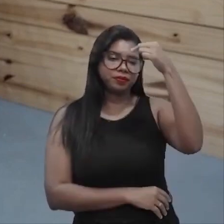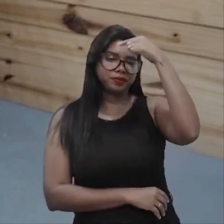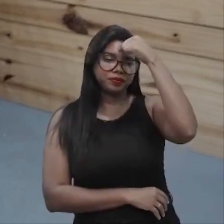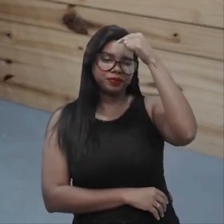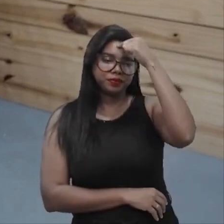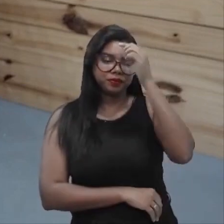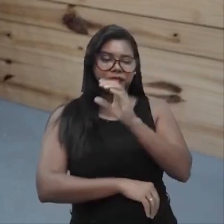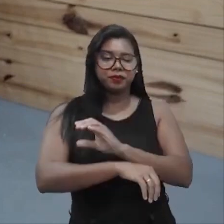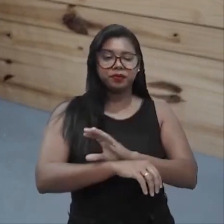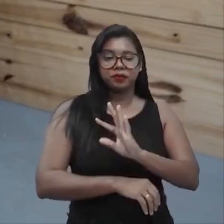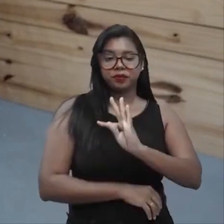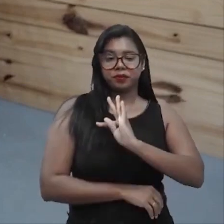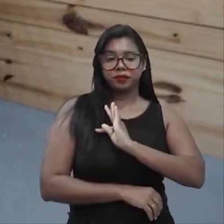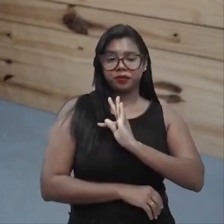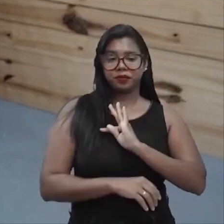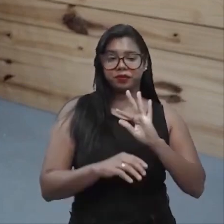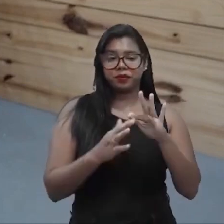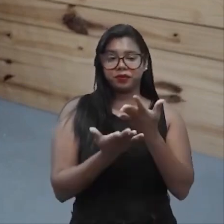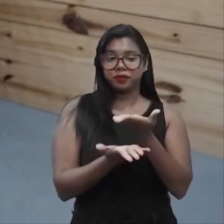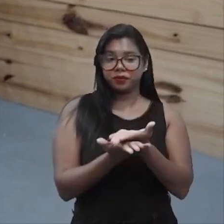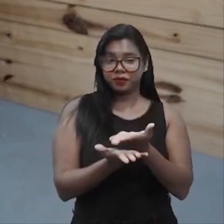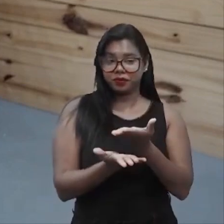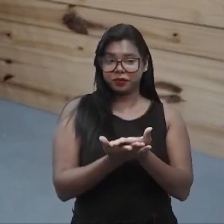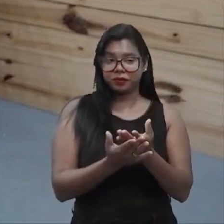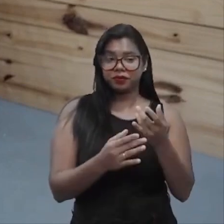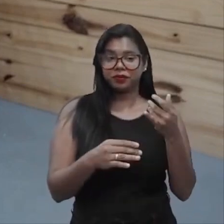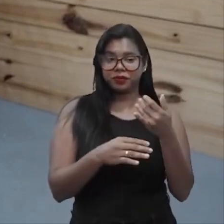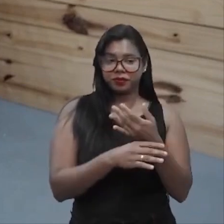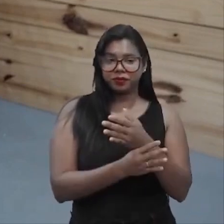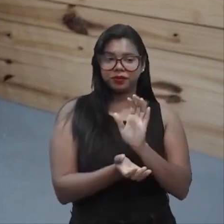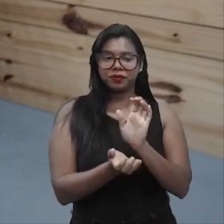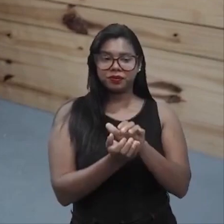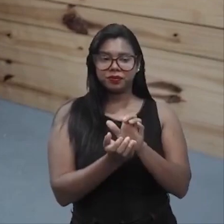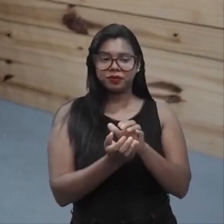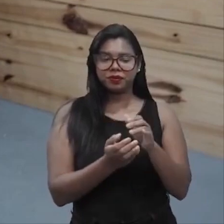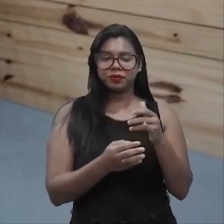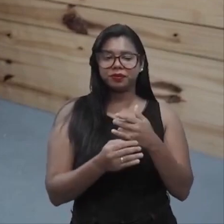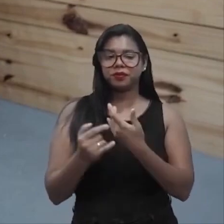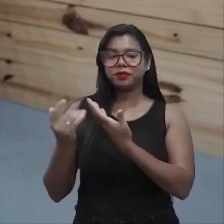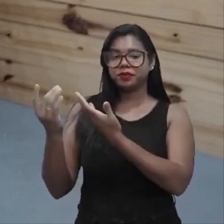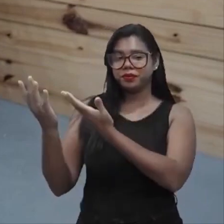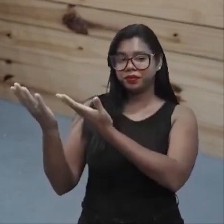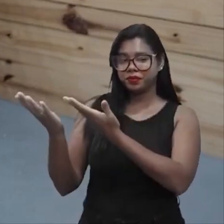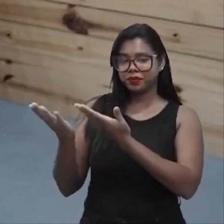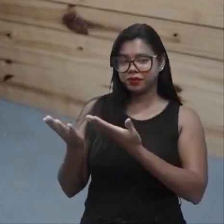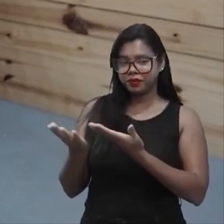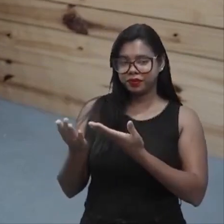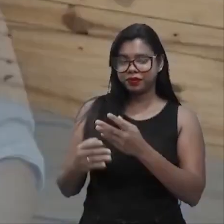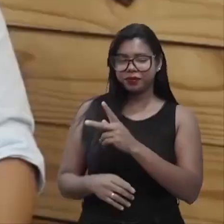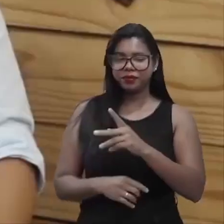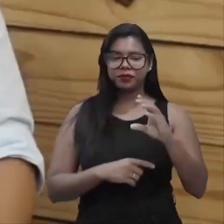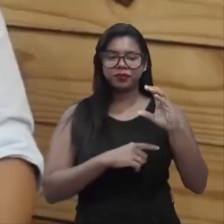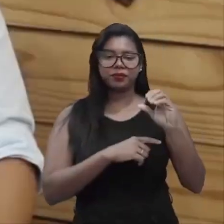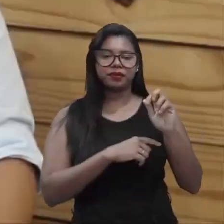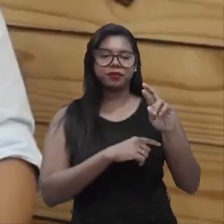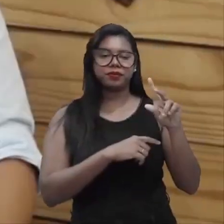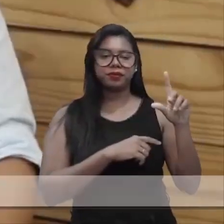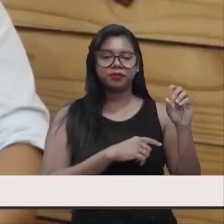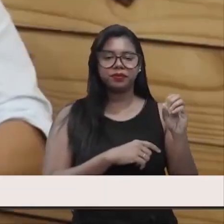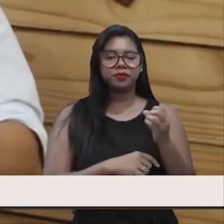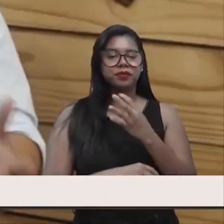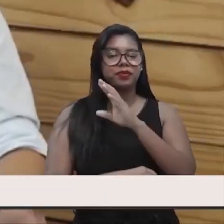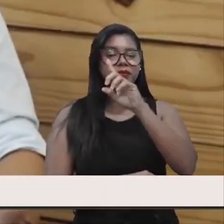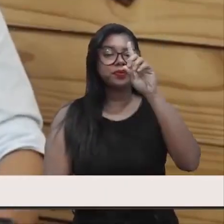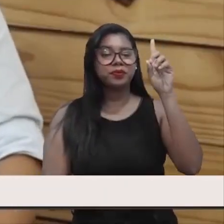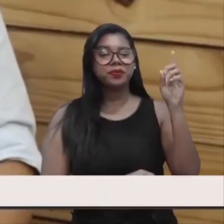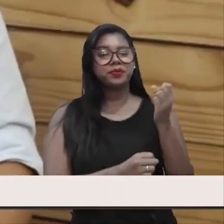técnicos de escolas aqui na nossa cidade. Bem-vindo, professor Carlos. Bom dia a todos, boa